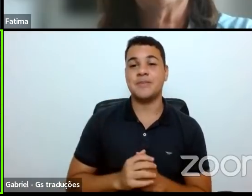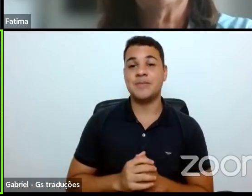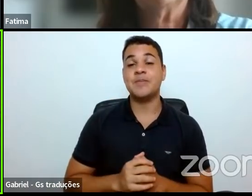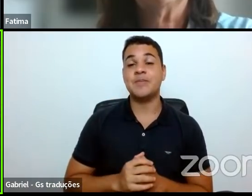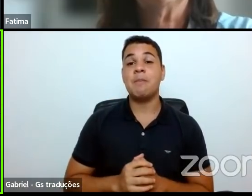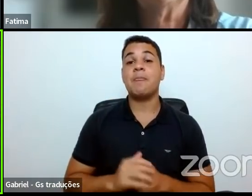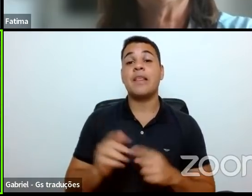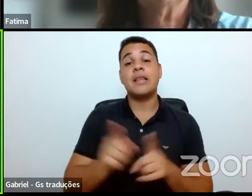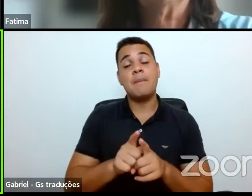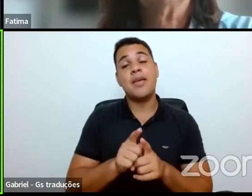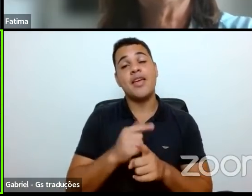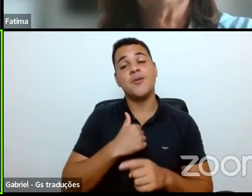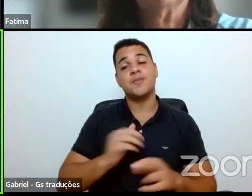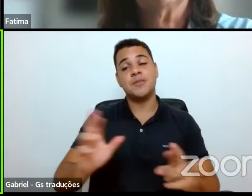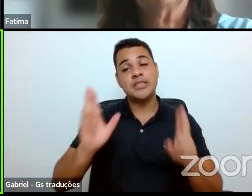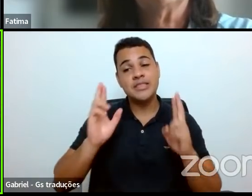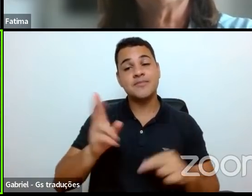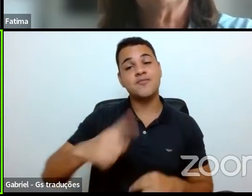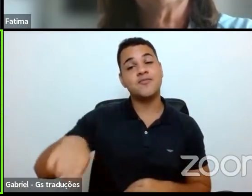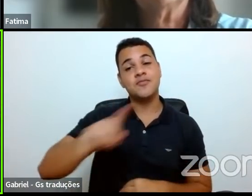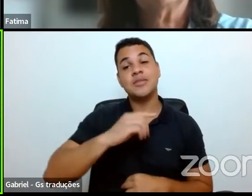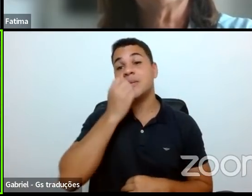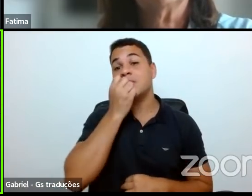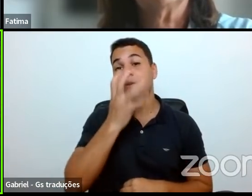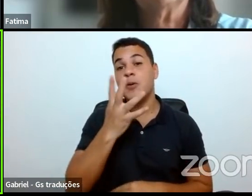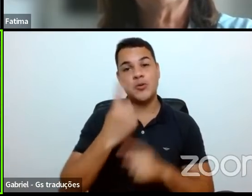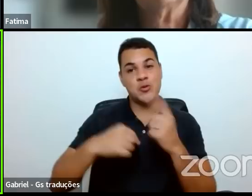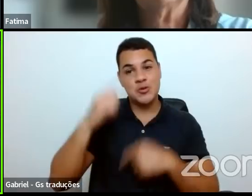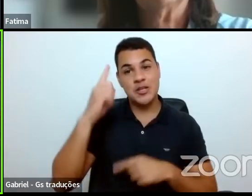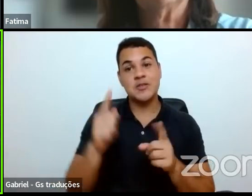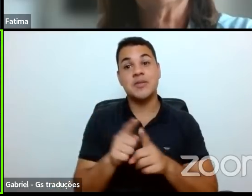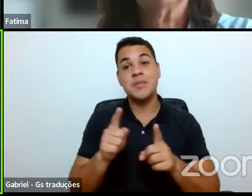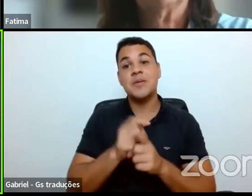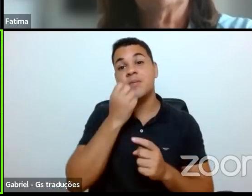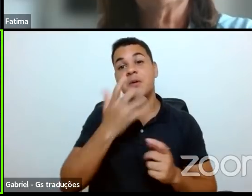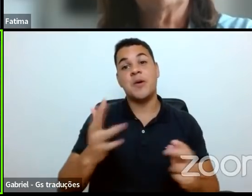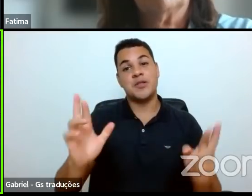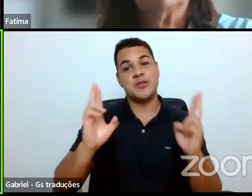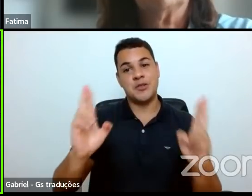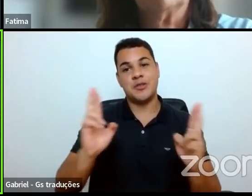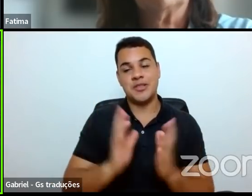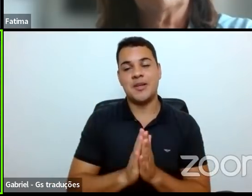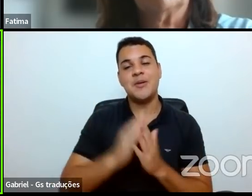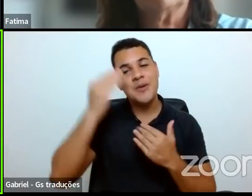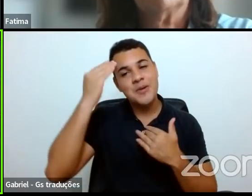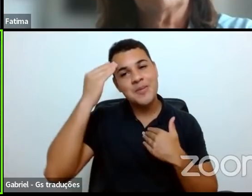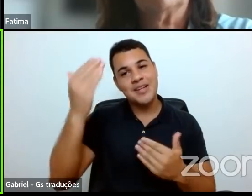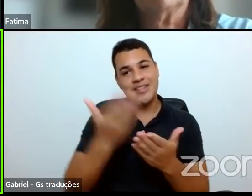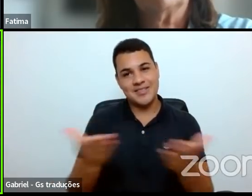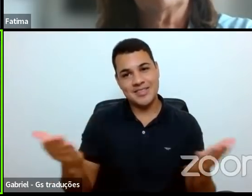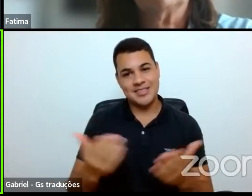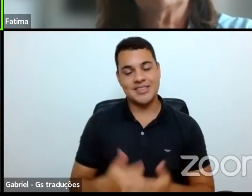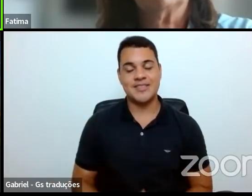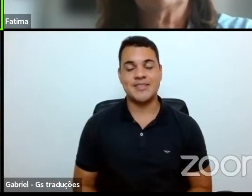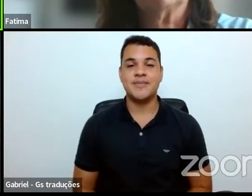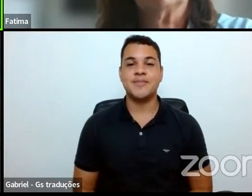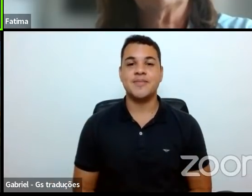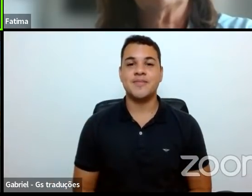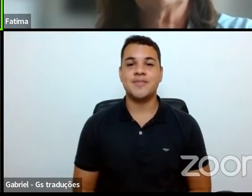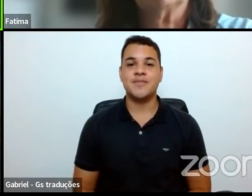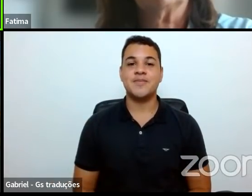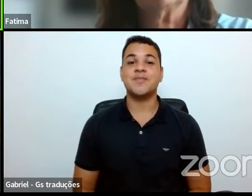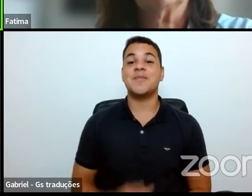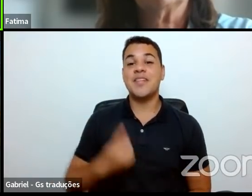todos um maior sucesso e que seja muito profícuo essa nossa reunião. Muito obrigado. Nós que